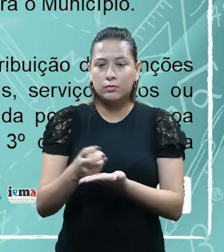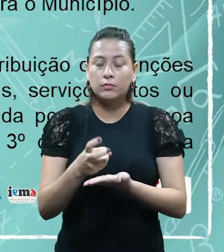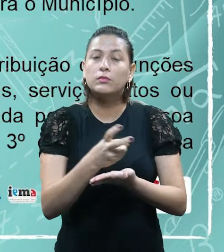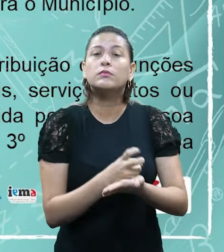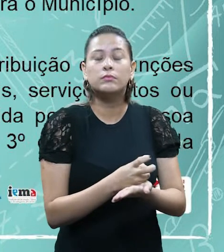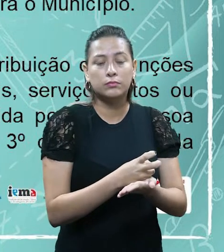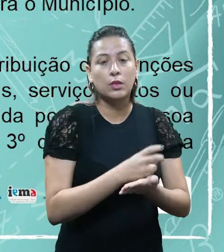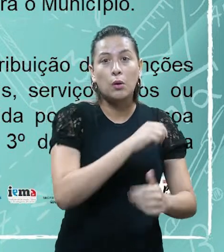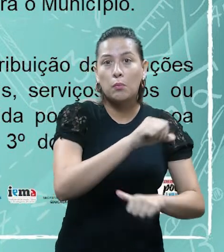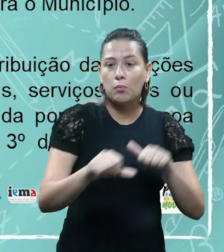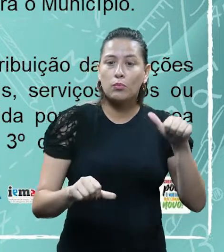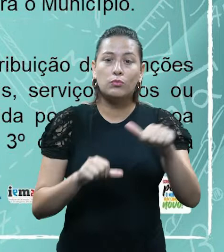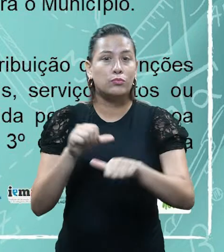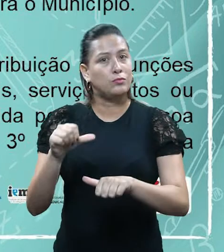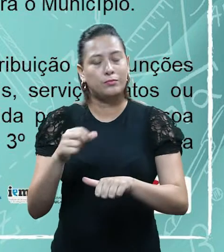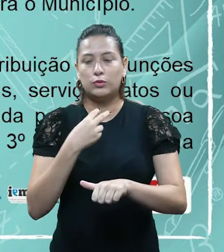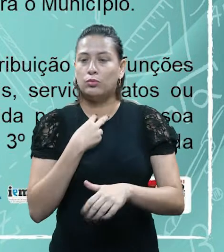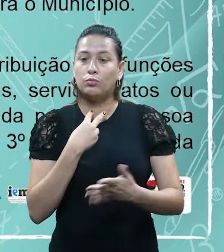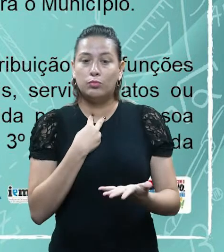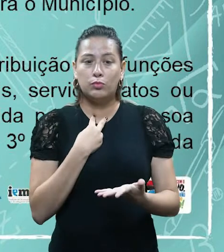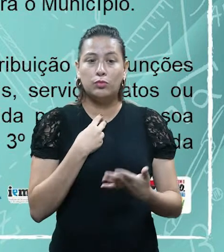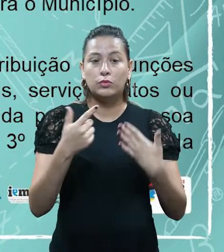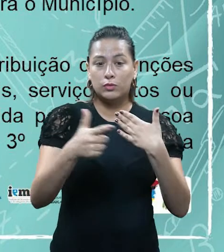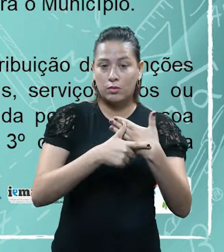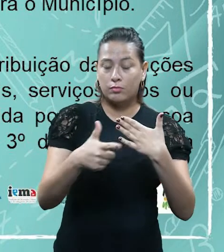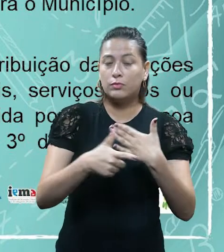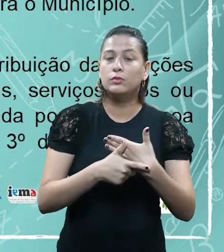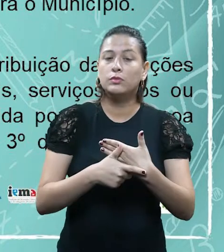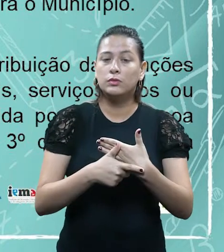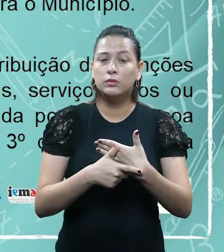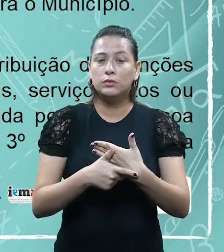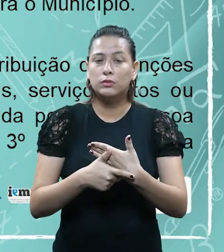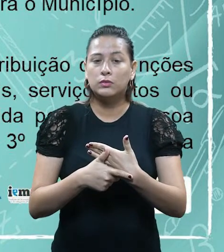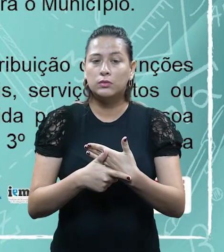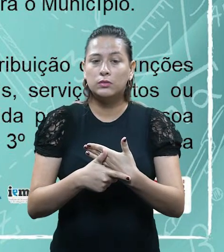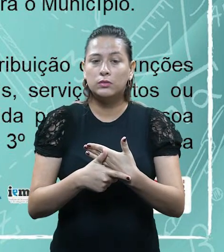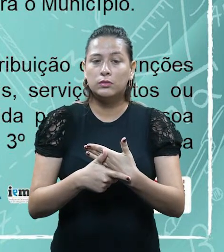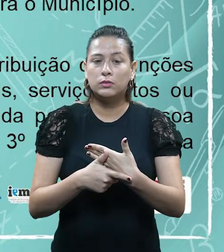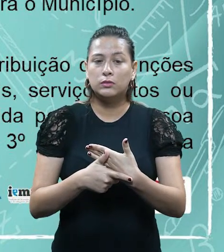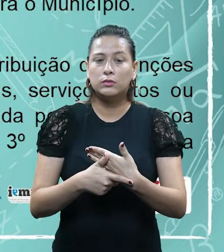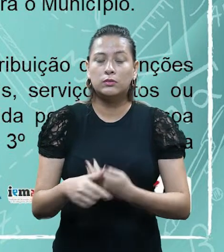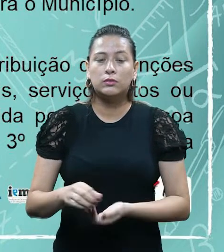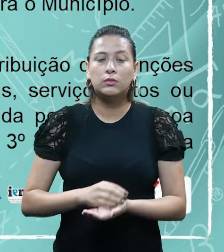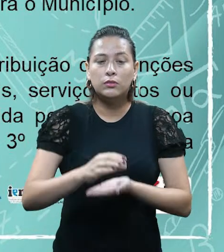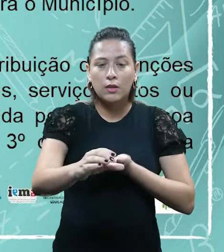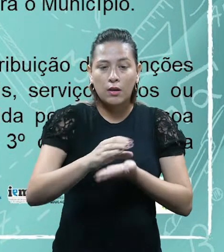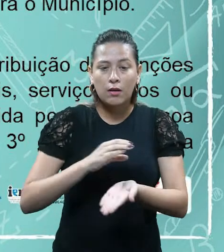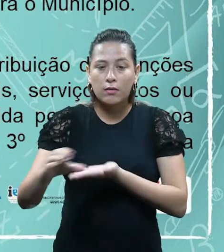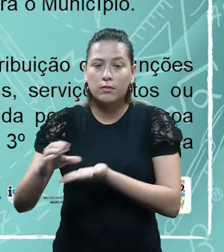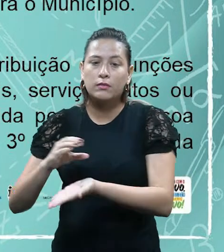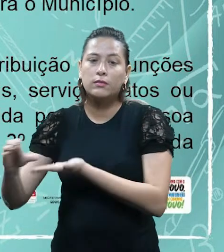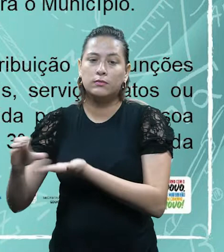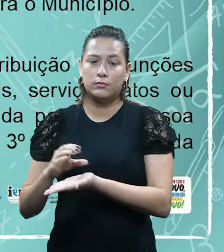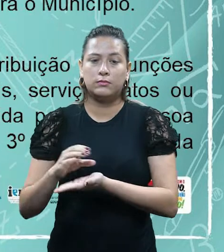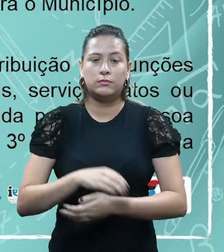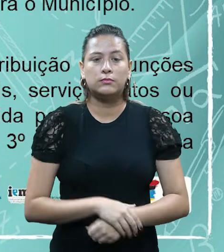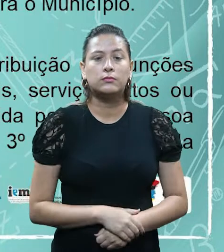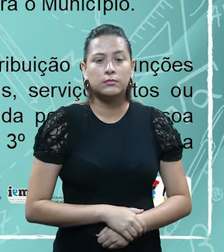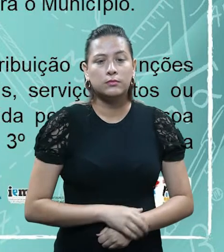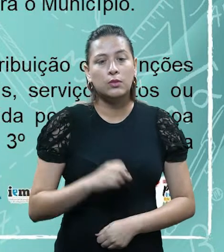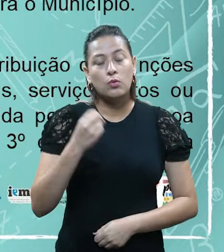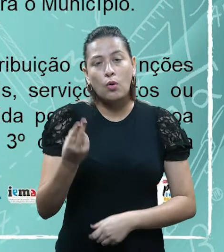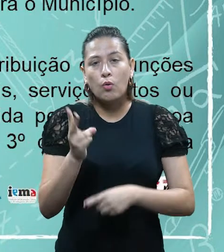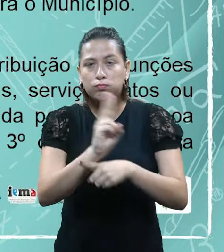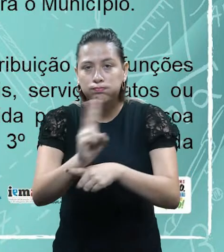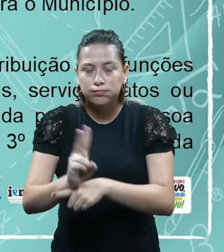indelegável, salvo atribuições das funções, né, de arrecadação, fiscalização dos tributos, ou executar leis.